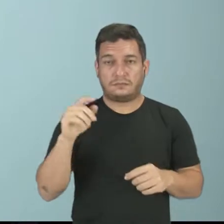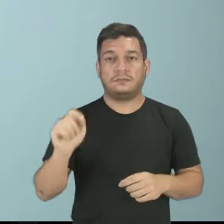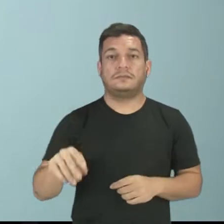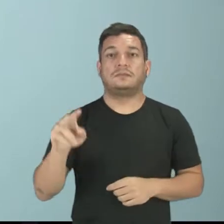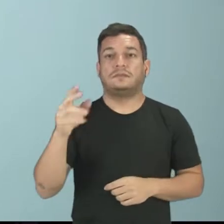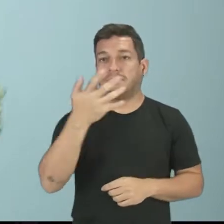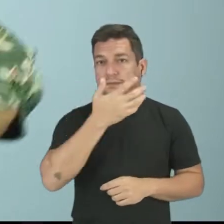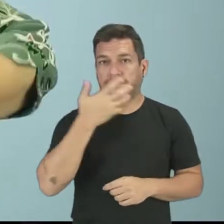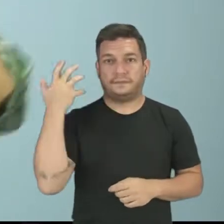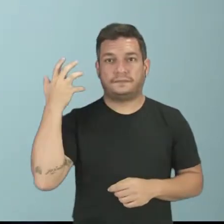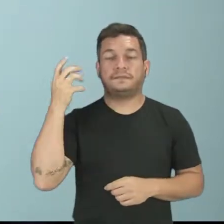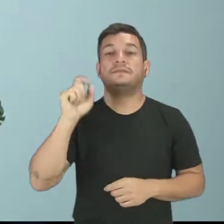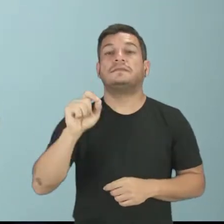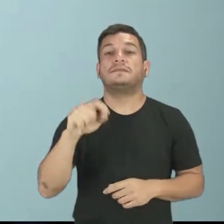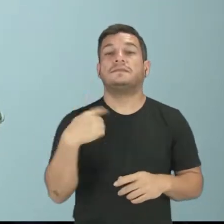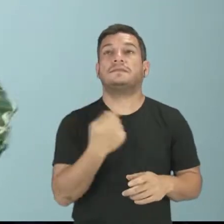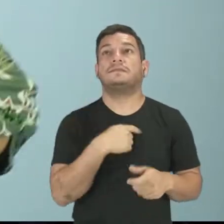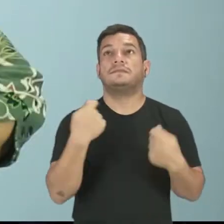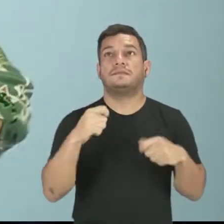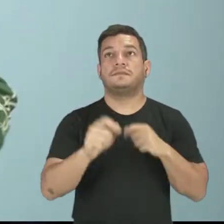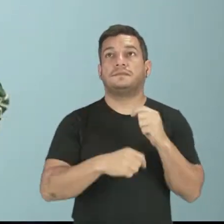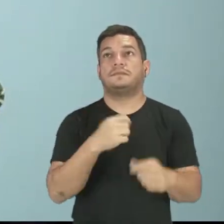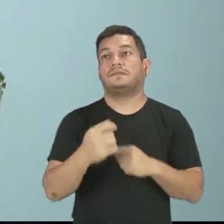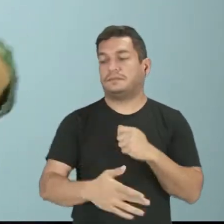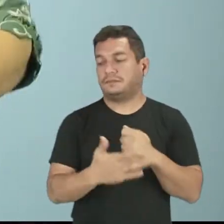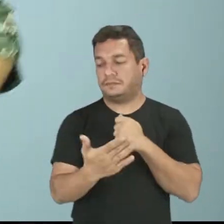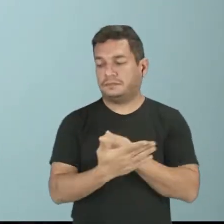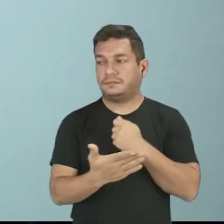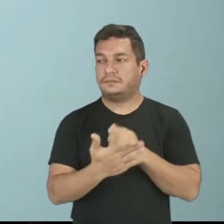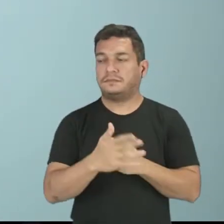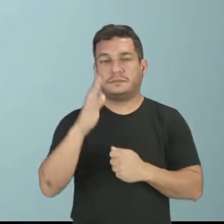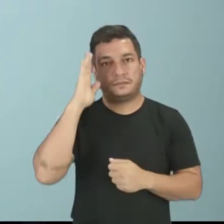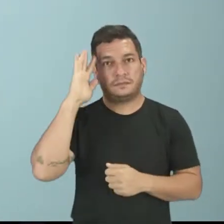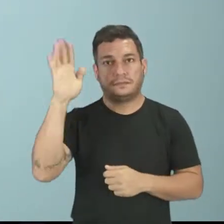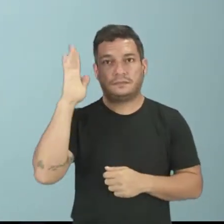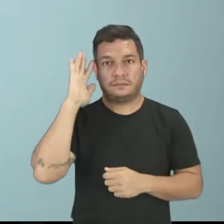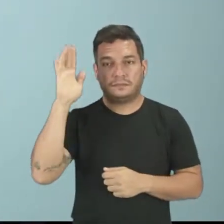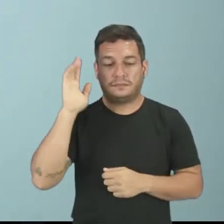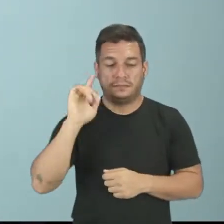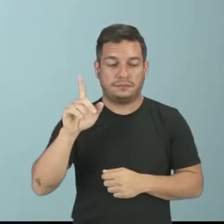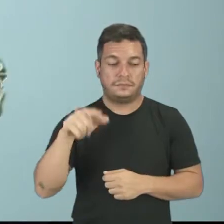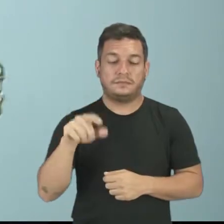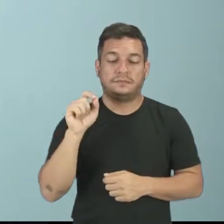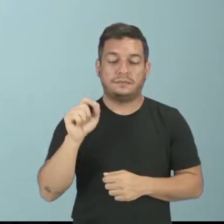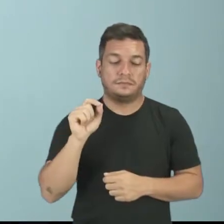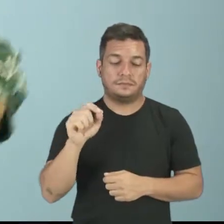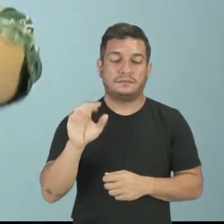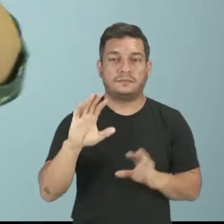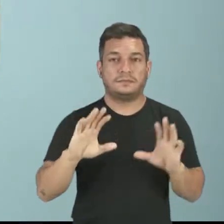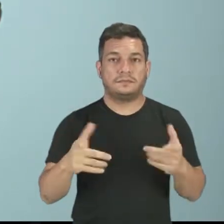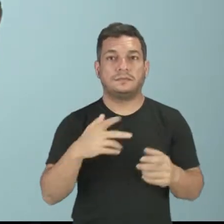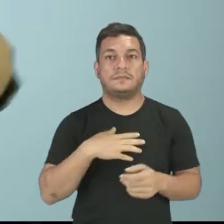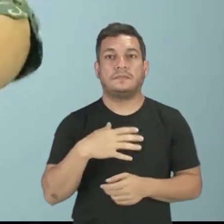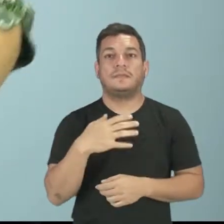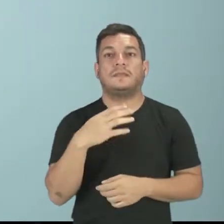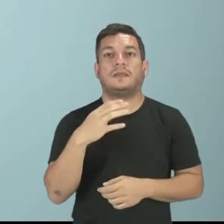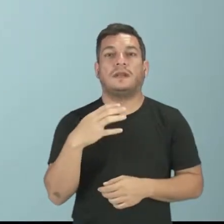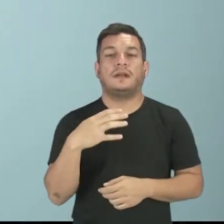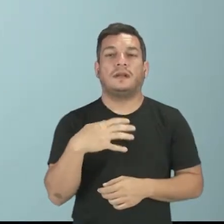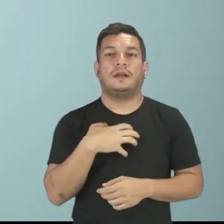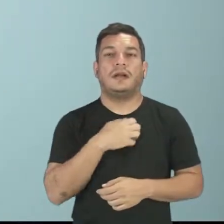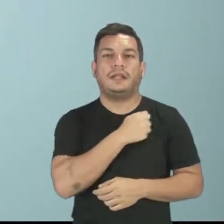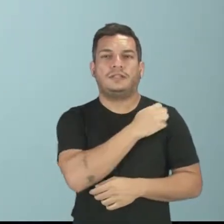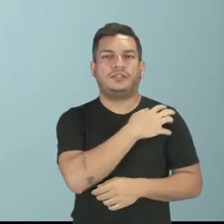virtude, nós vamos precisar da ajuda de grandes filósofos. E eles são, claro, Platão e